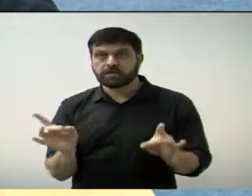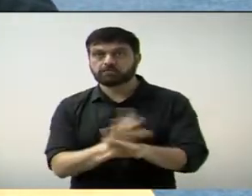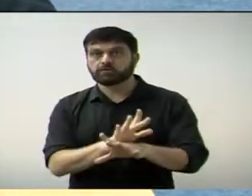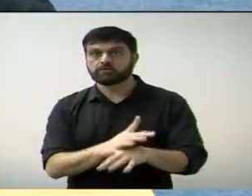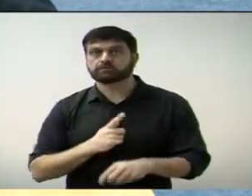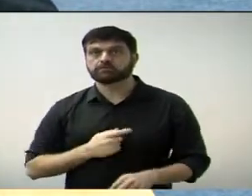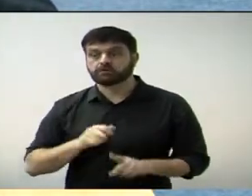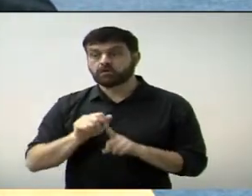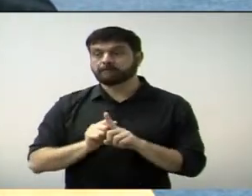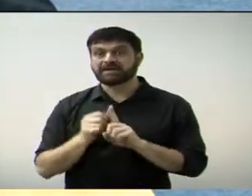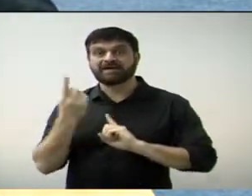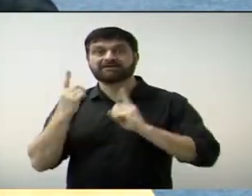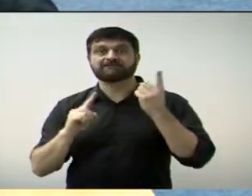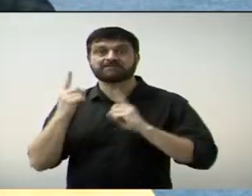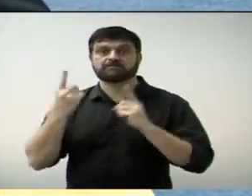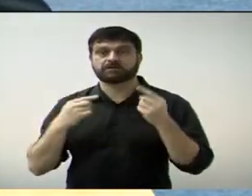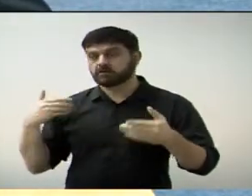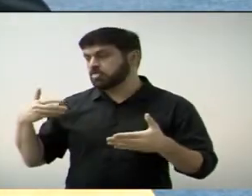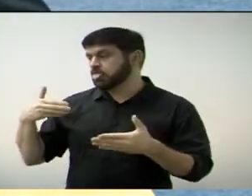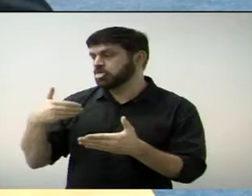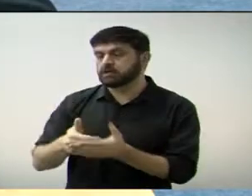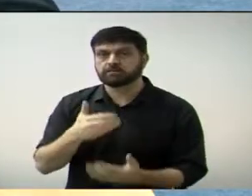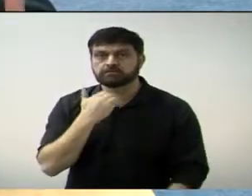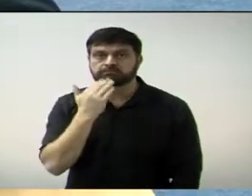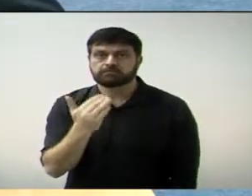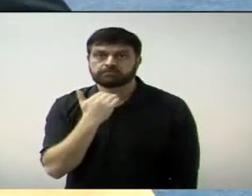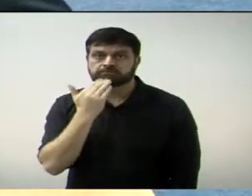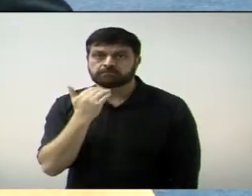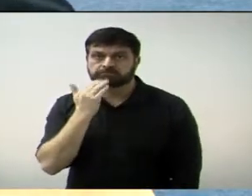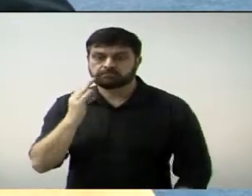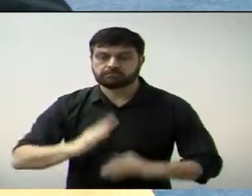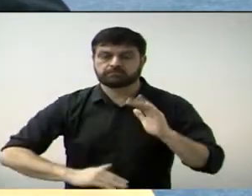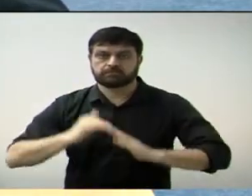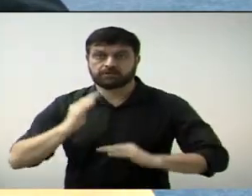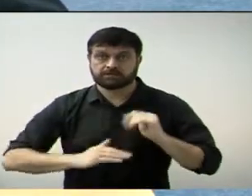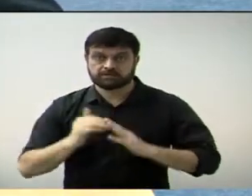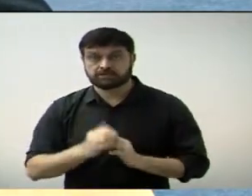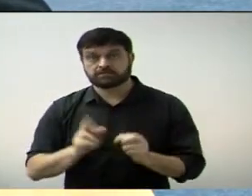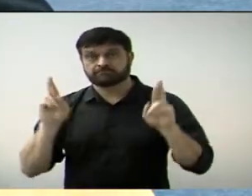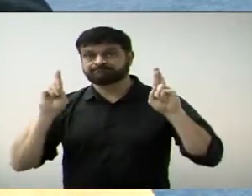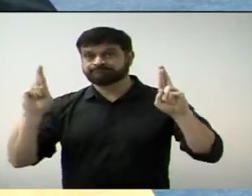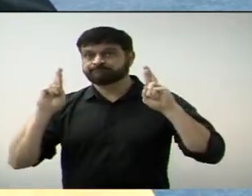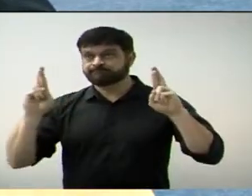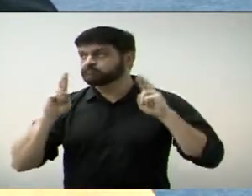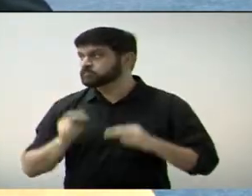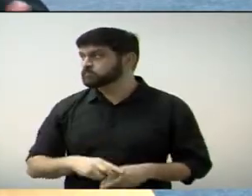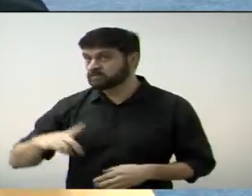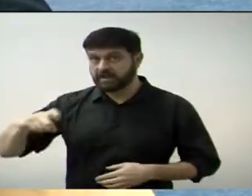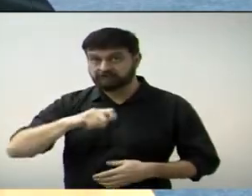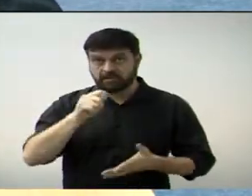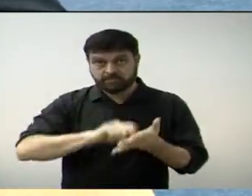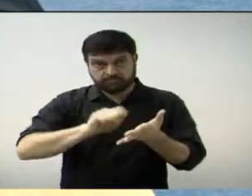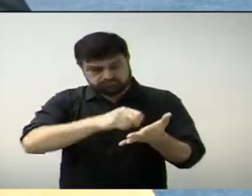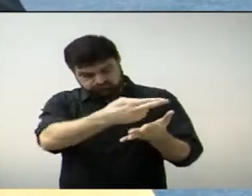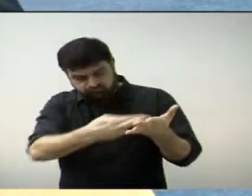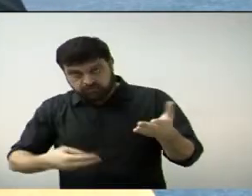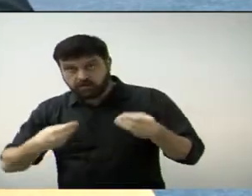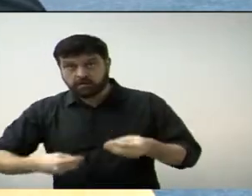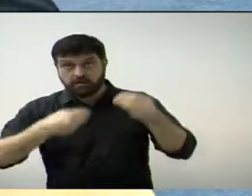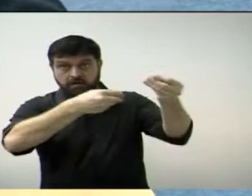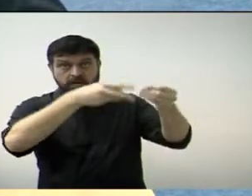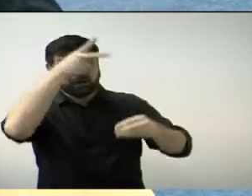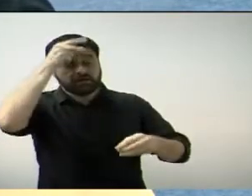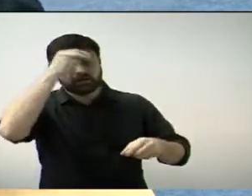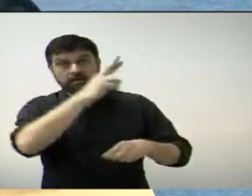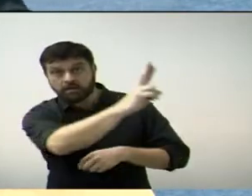foi em fevereiro, e até hoje nada. Espero que, através do requerimento, vereadora, eu acho que faça algo, porque,